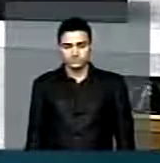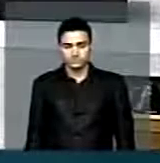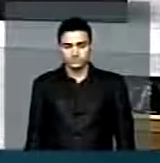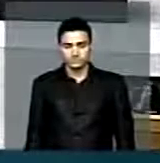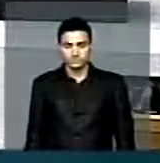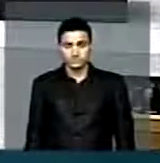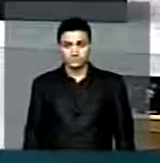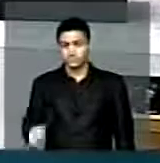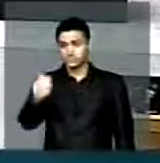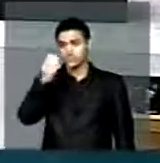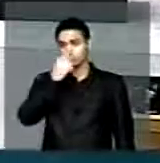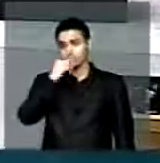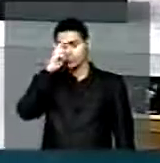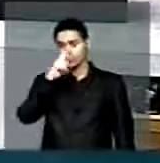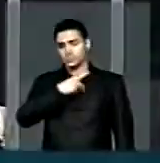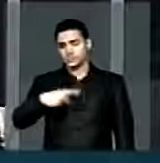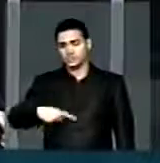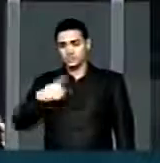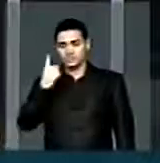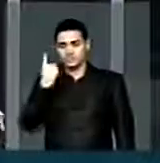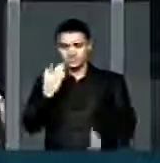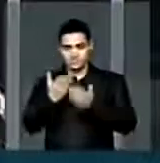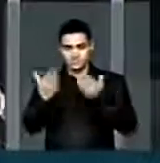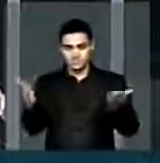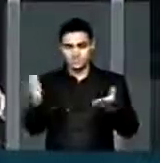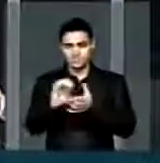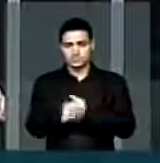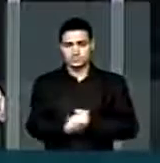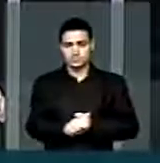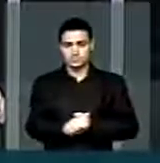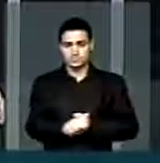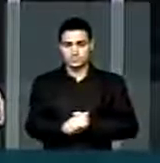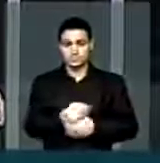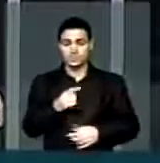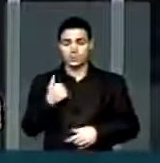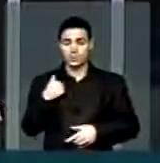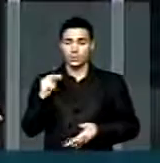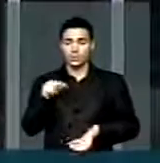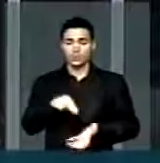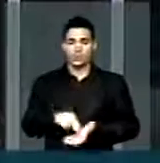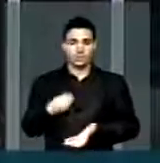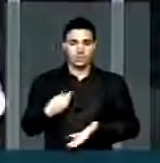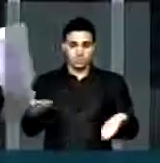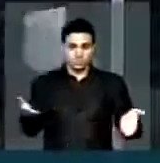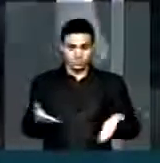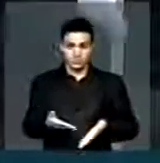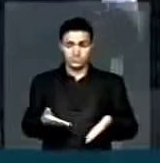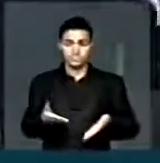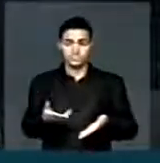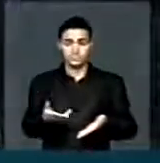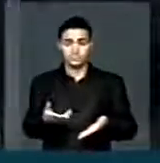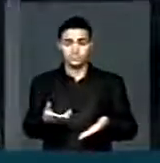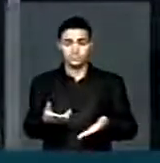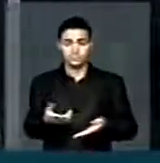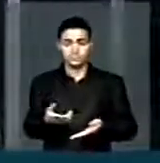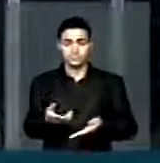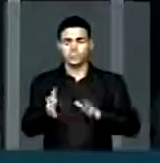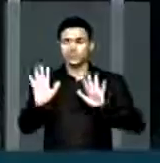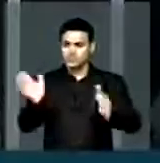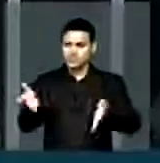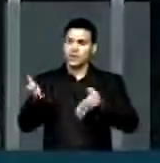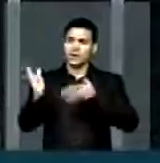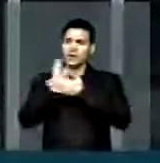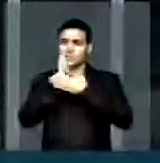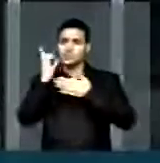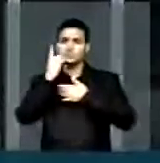Sr. Presidente, Srs. Deputados, Sras. Deputadas, a nossa vinda aqui hoje à tribuna, Sr. Presidente, como já fizeram